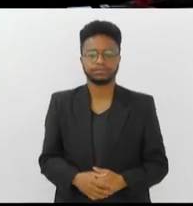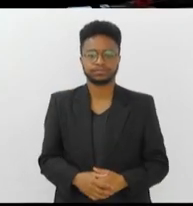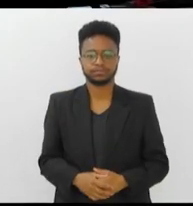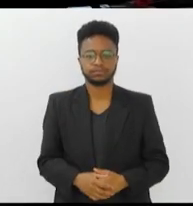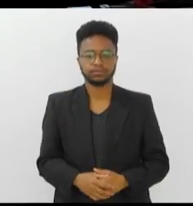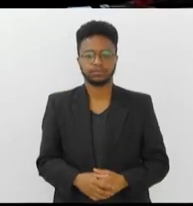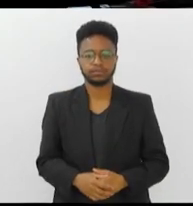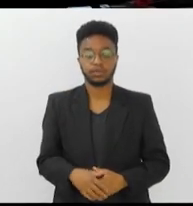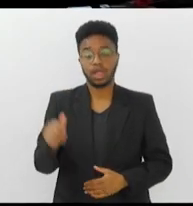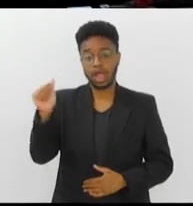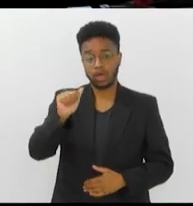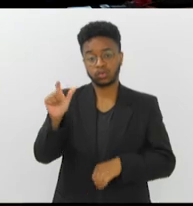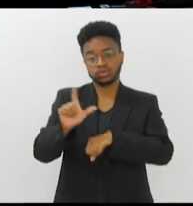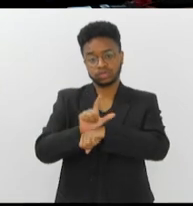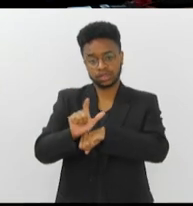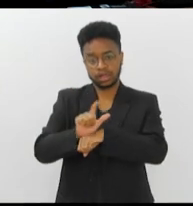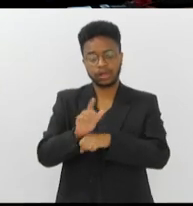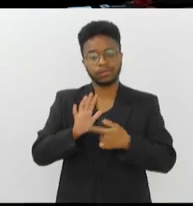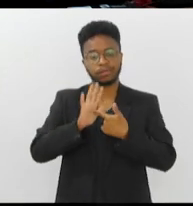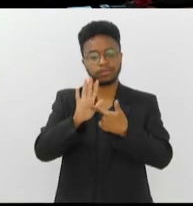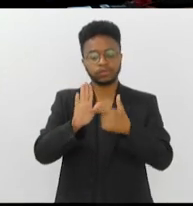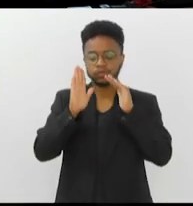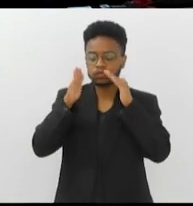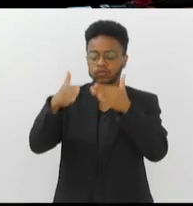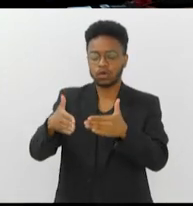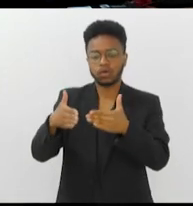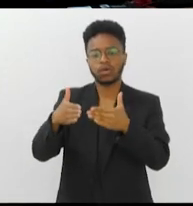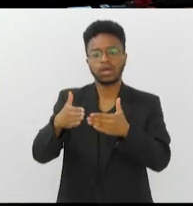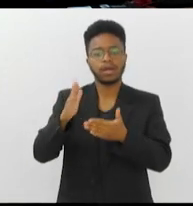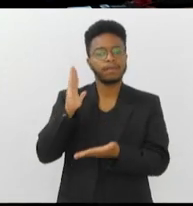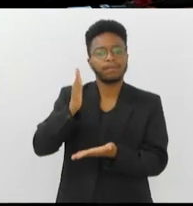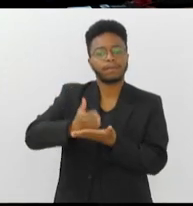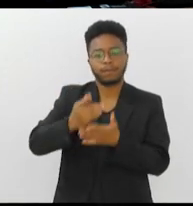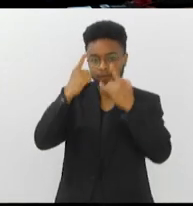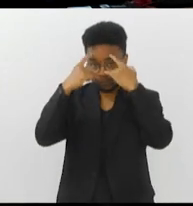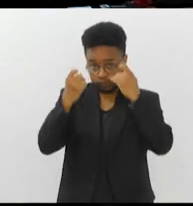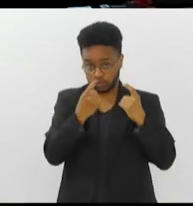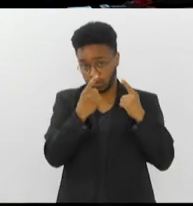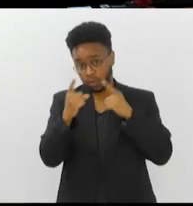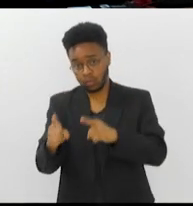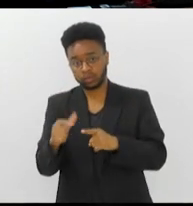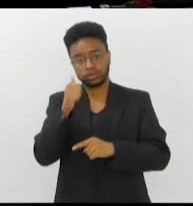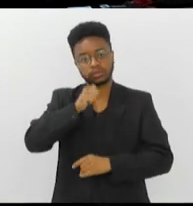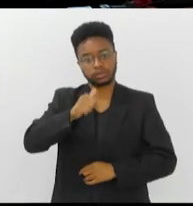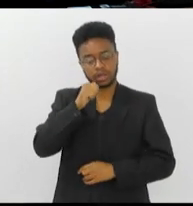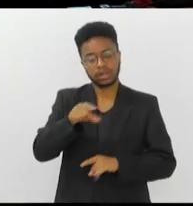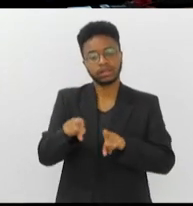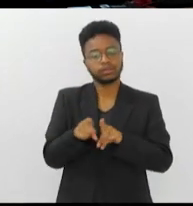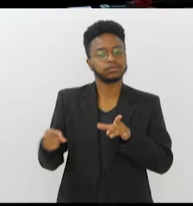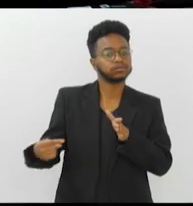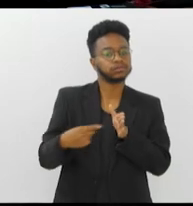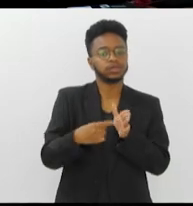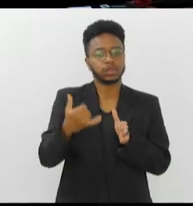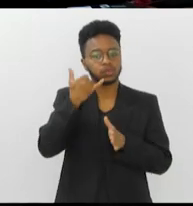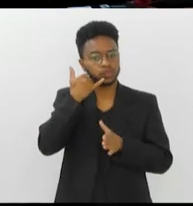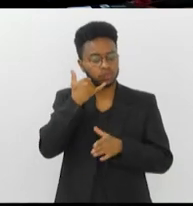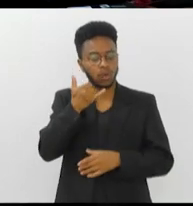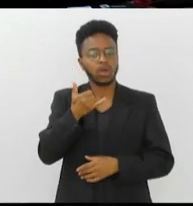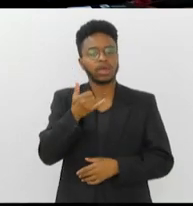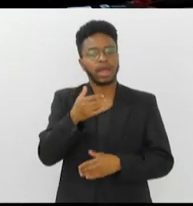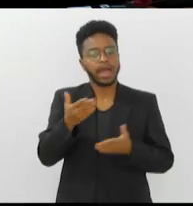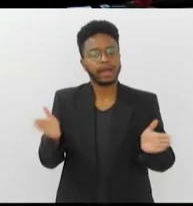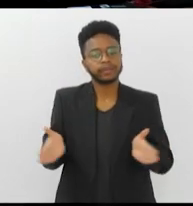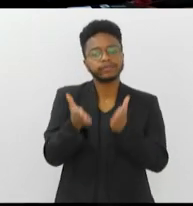O agosto lilás é o mês dedicado ao combate à violência contra as mulheres. O Disque Denúncia Mulher promove uma ação